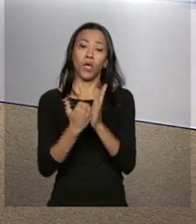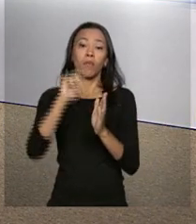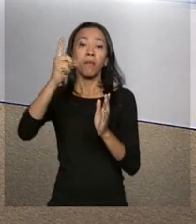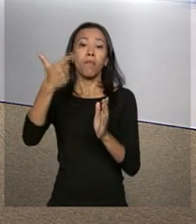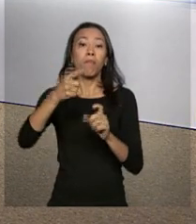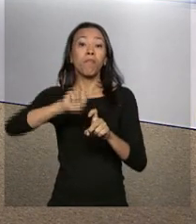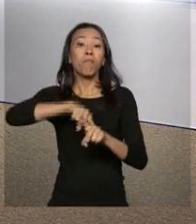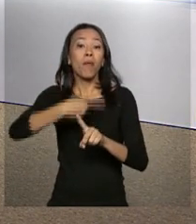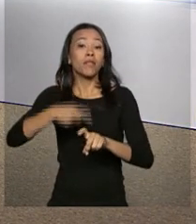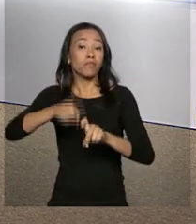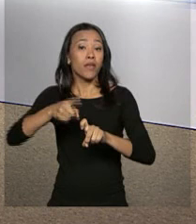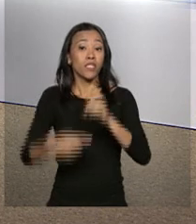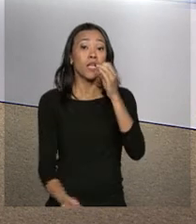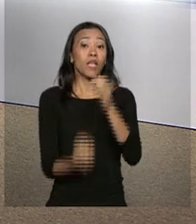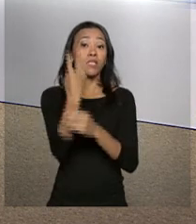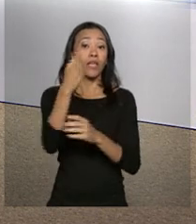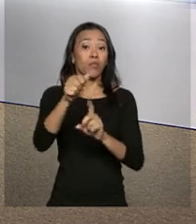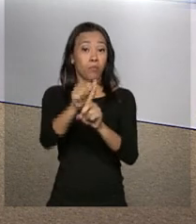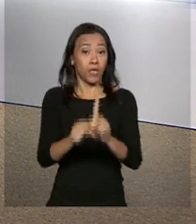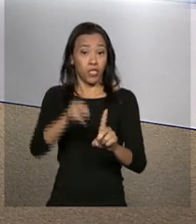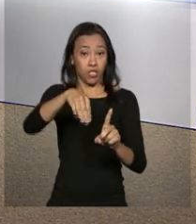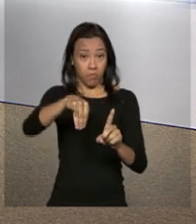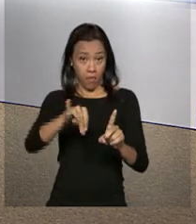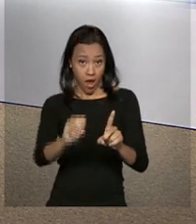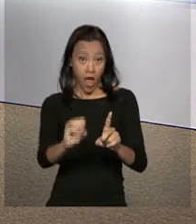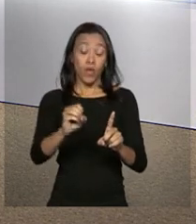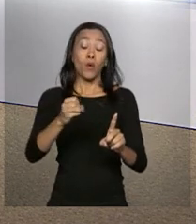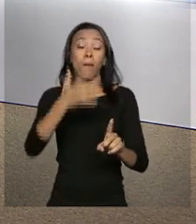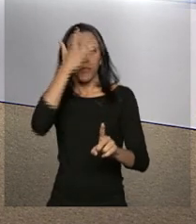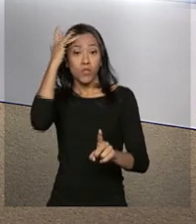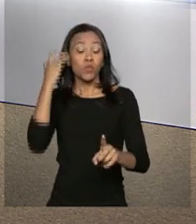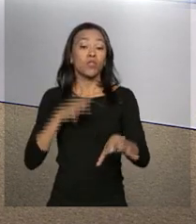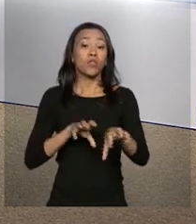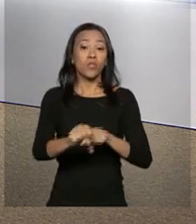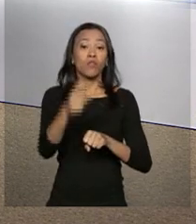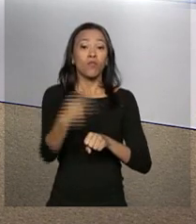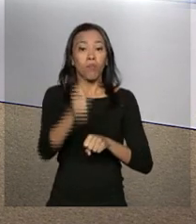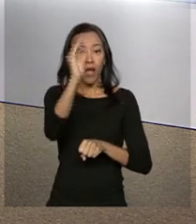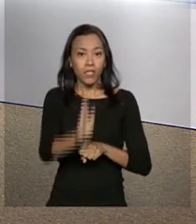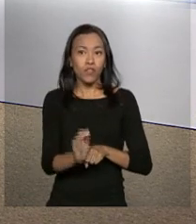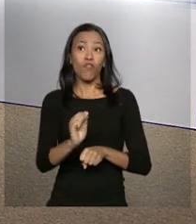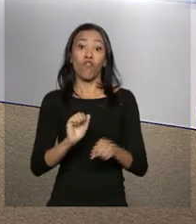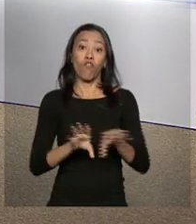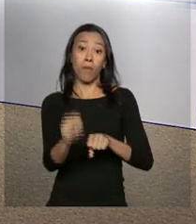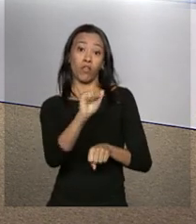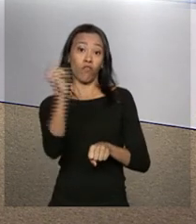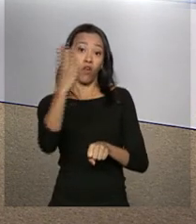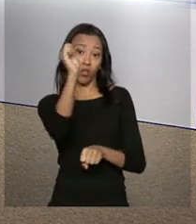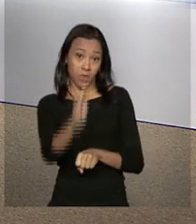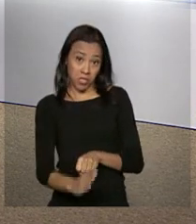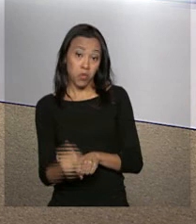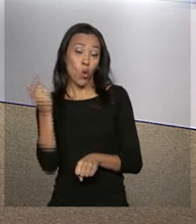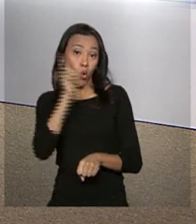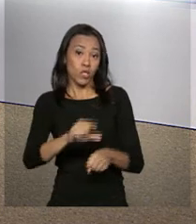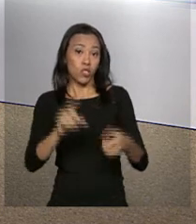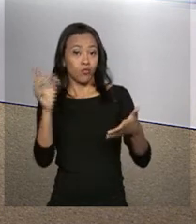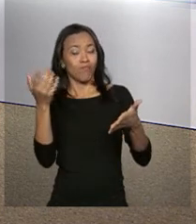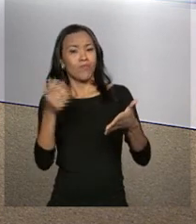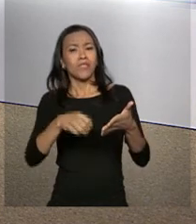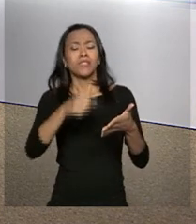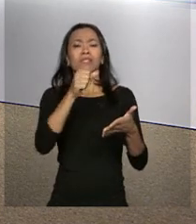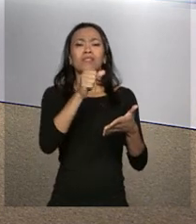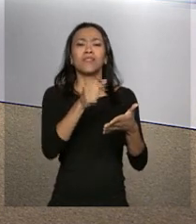lançado em maio deste ano, os profissionais brasileiros com diplomas no exterior preencheram todas as 387 vagas